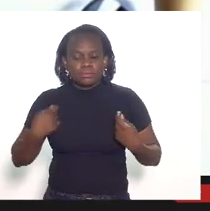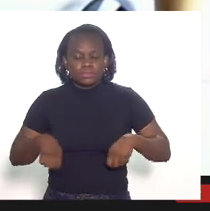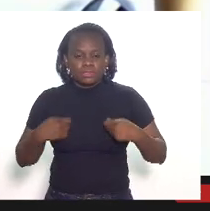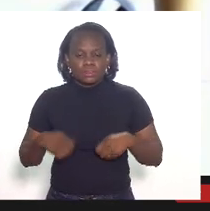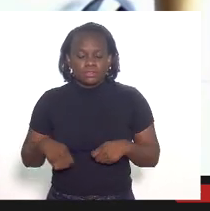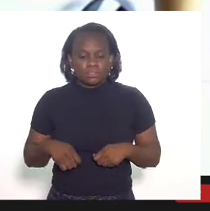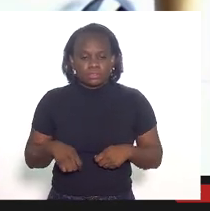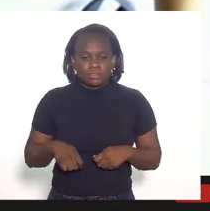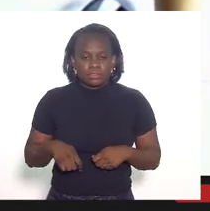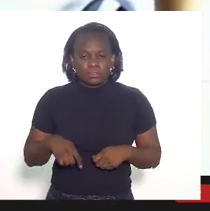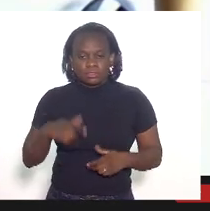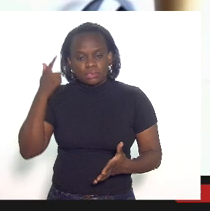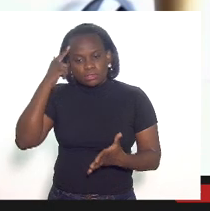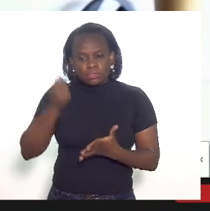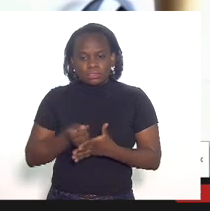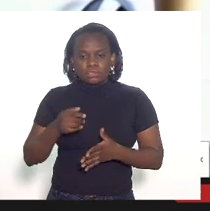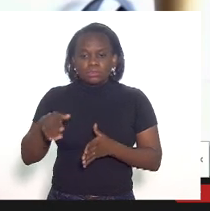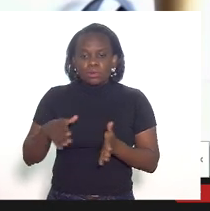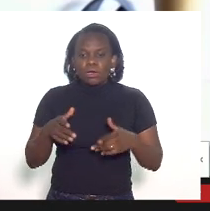tomando